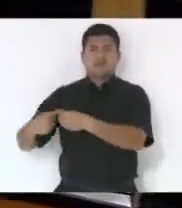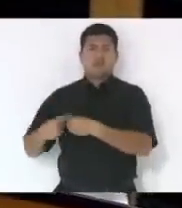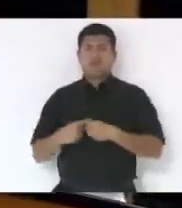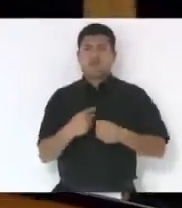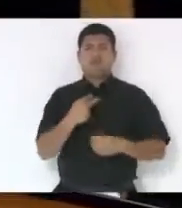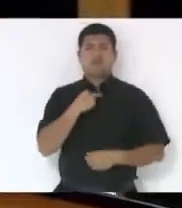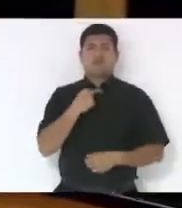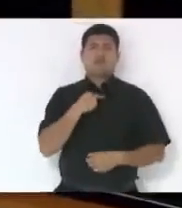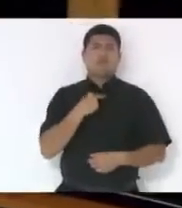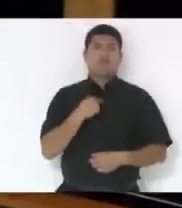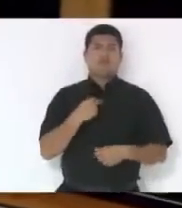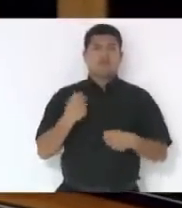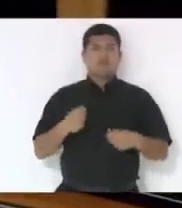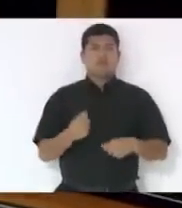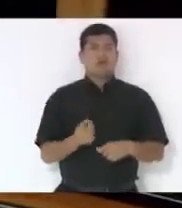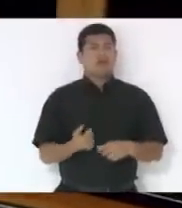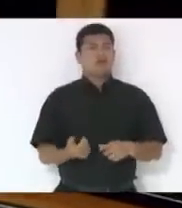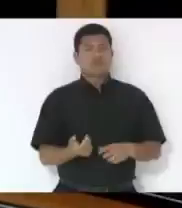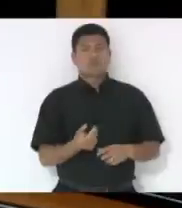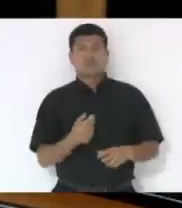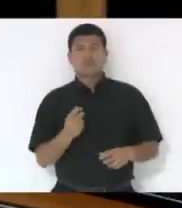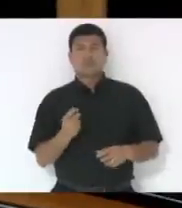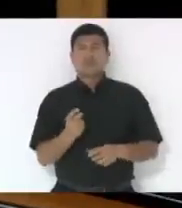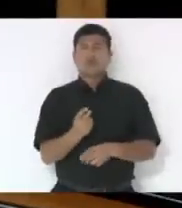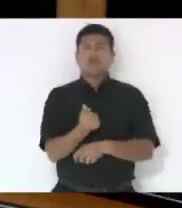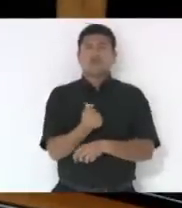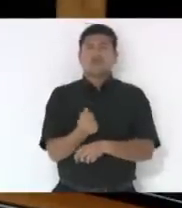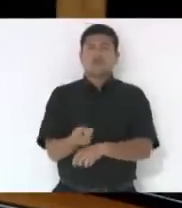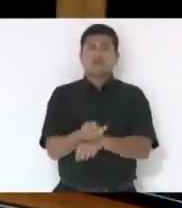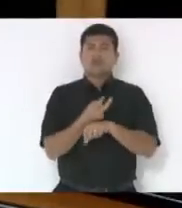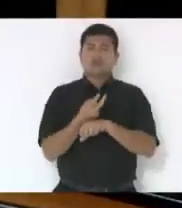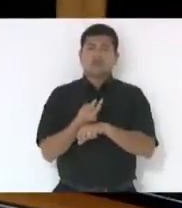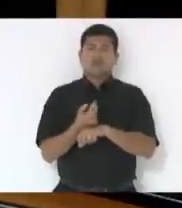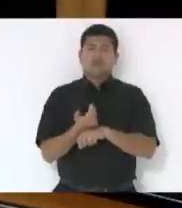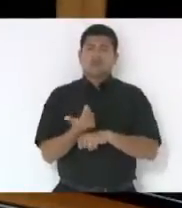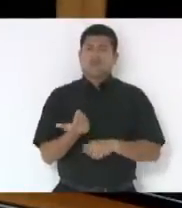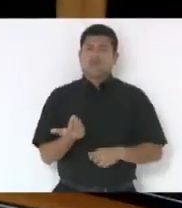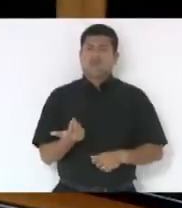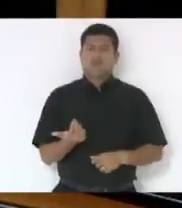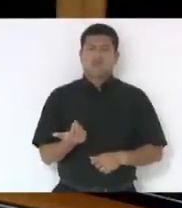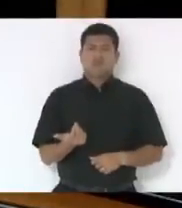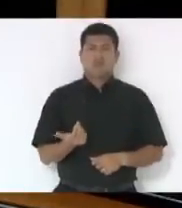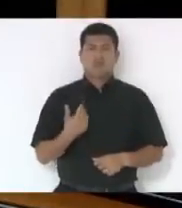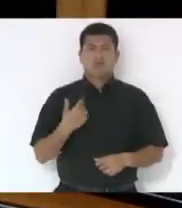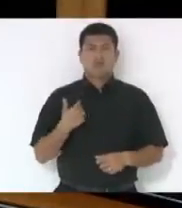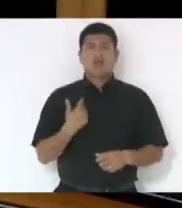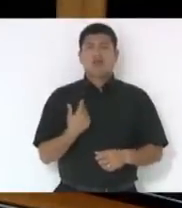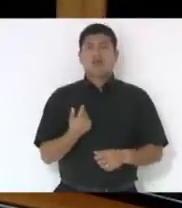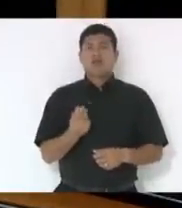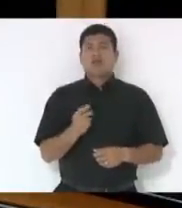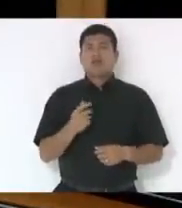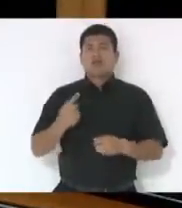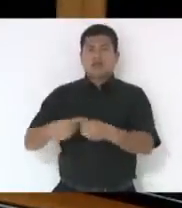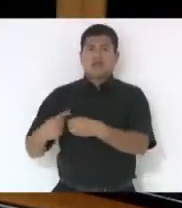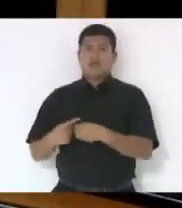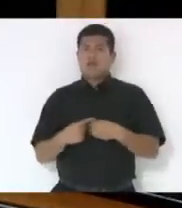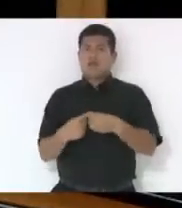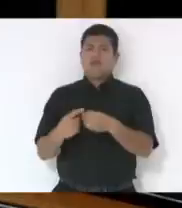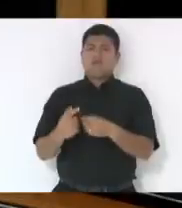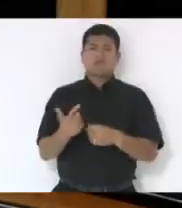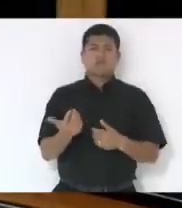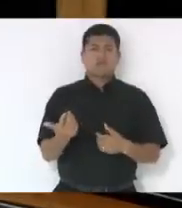que ele tem que recolher os municípios na hora, depois ele empresta, faz o prodeco dele, mas ele fazia o prodeco dos municípios, ele não pode fazê-lo. Então,